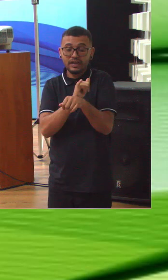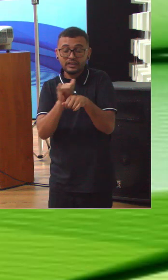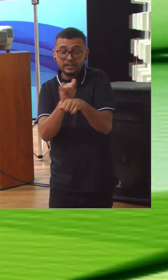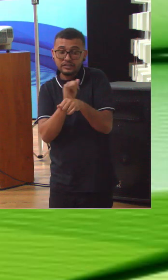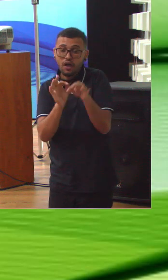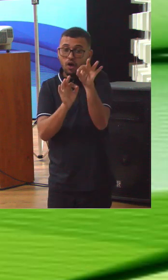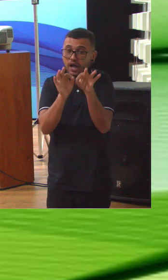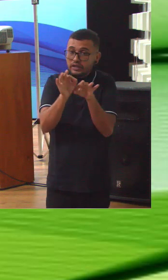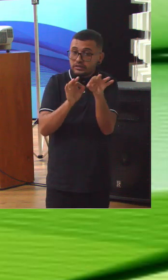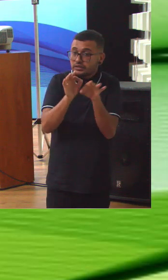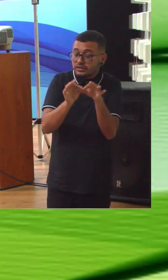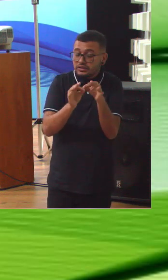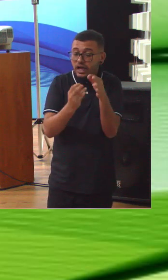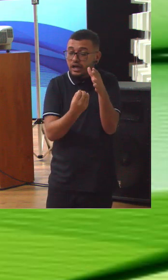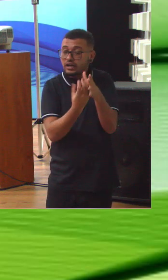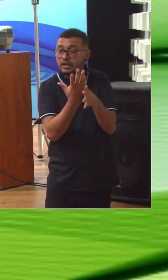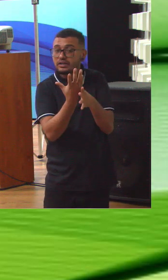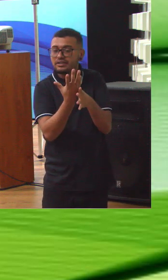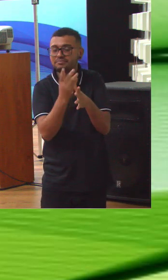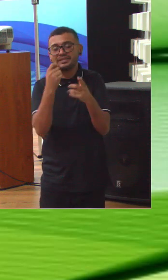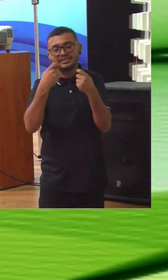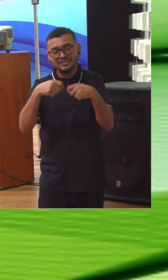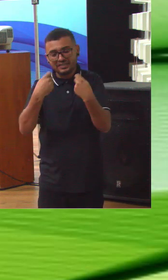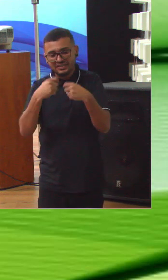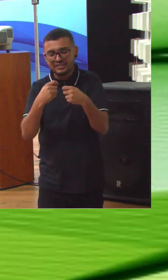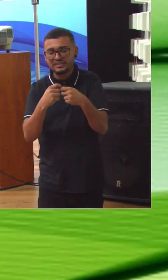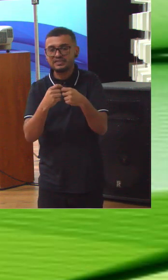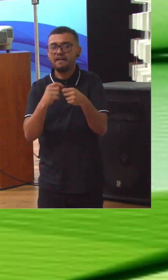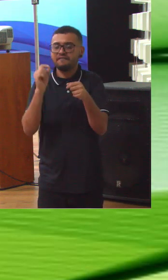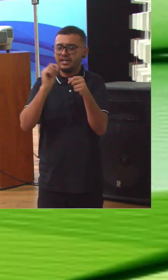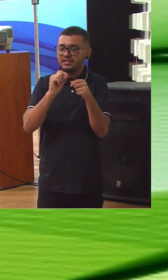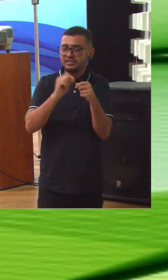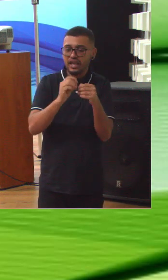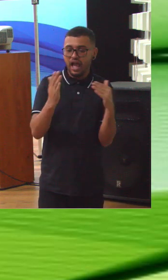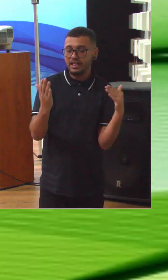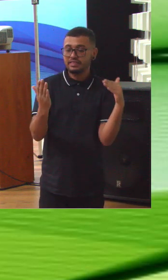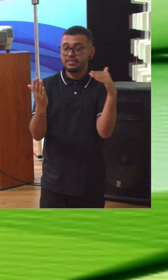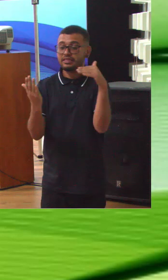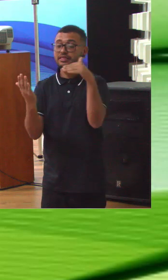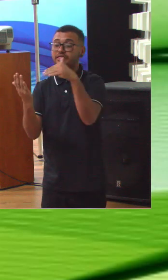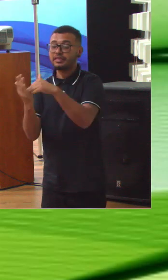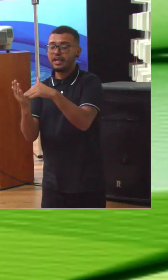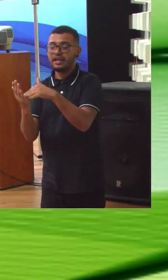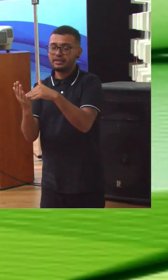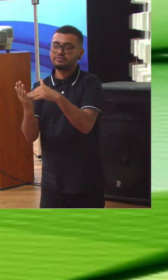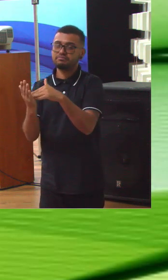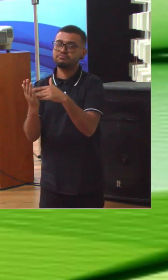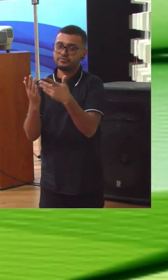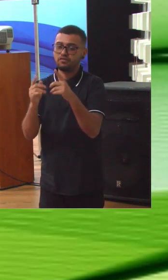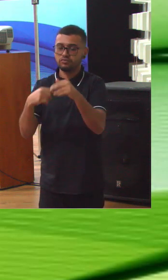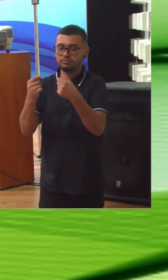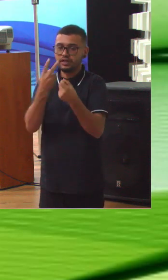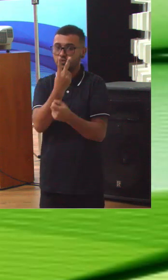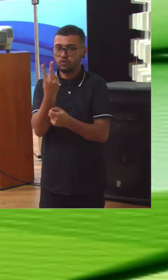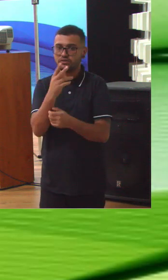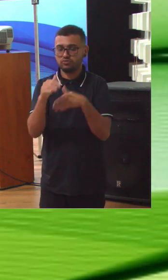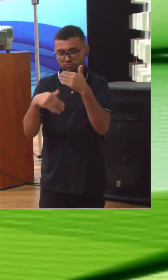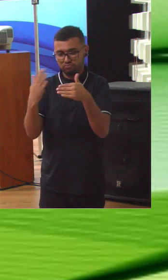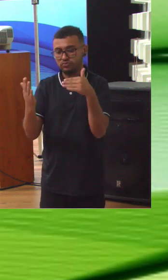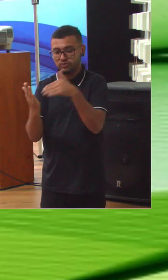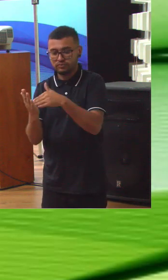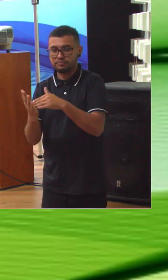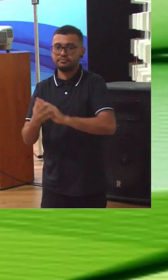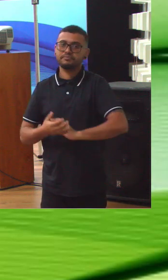formulação da estratégia, sua implementação até o último nível da minha organização, os dois próximos passos, e os dois